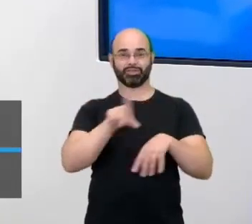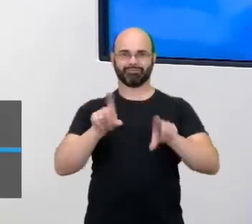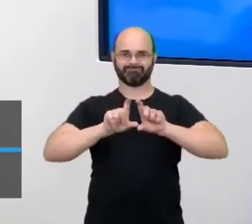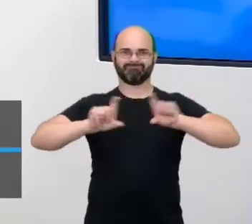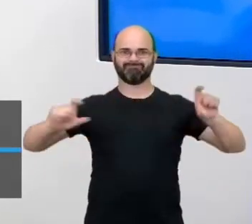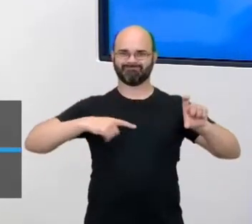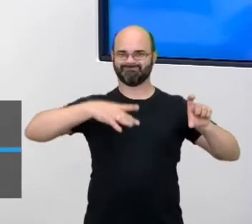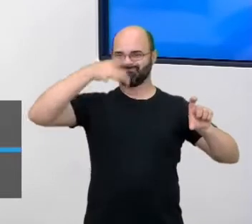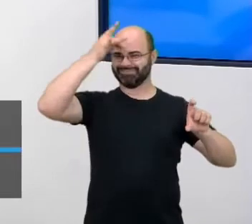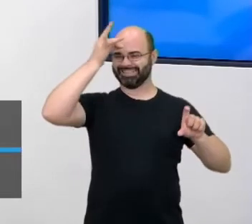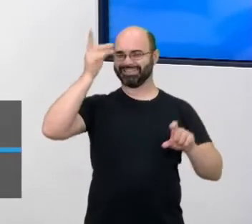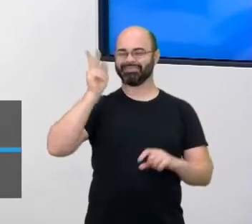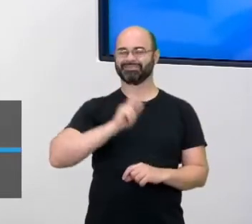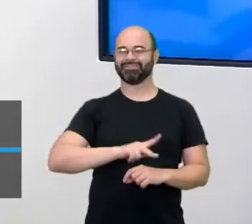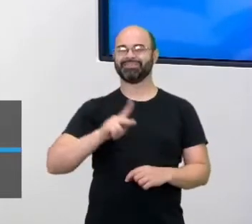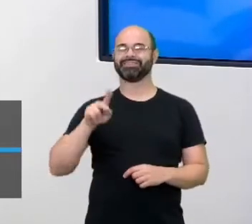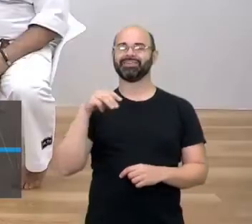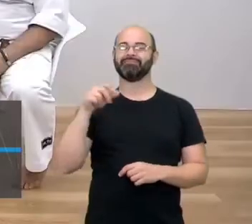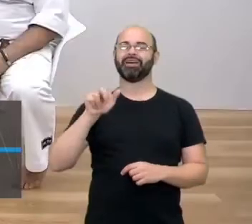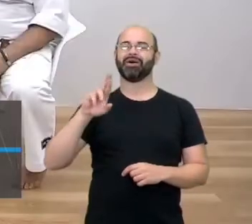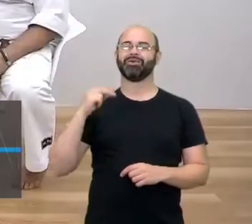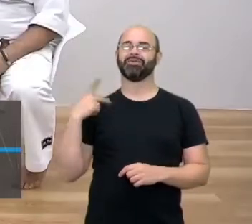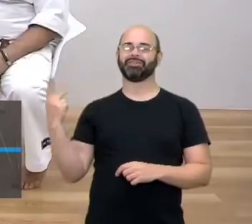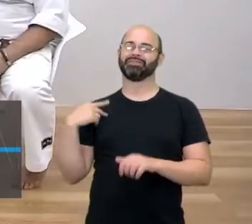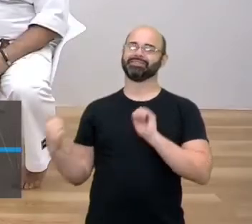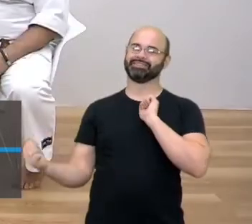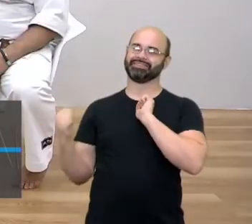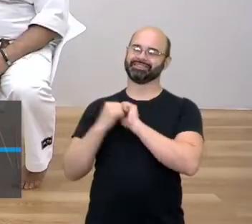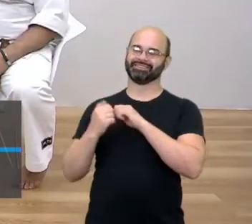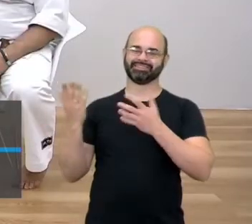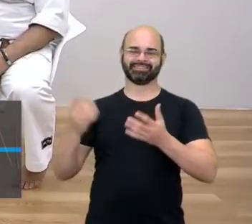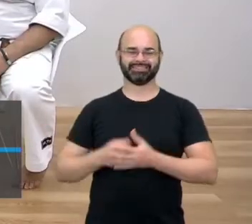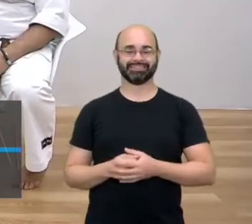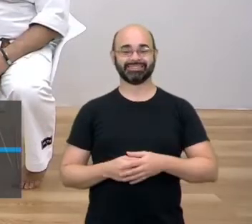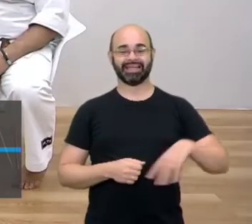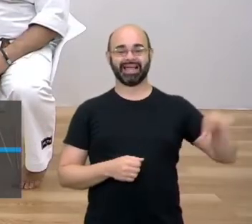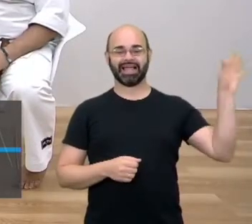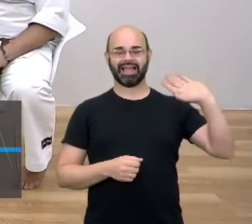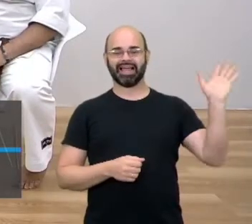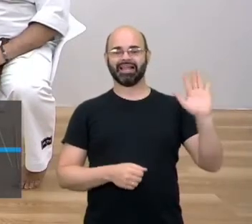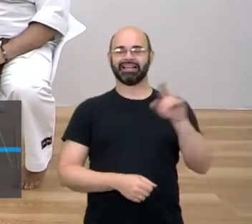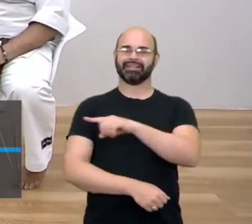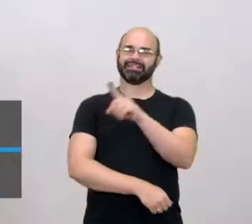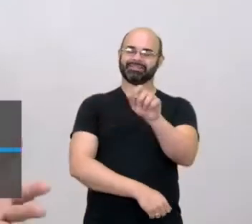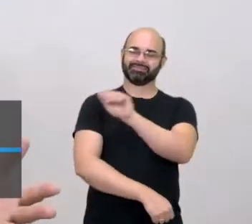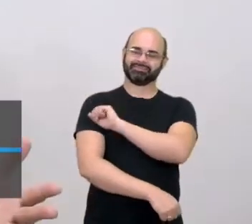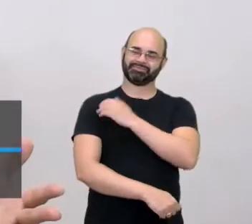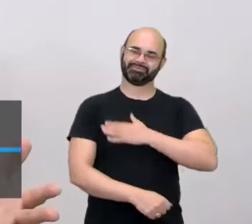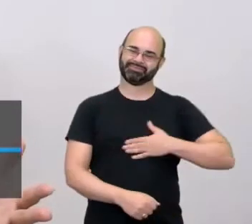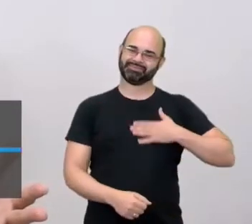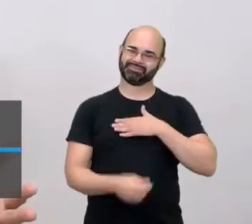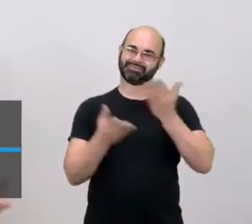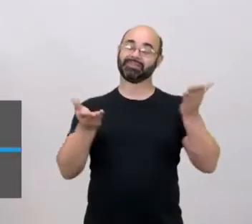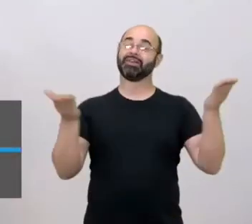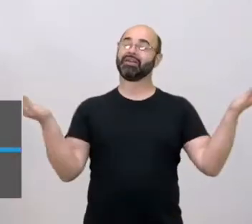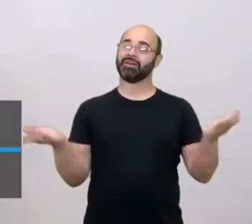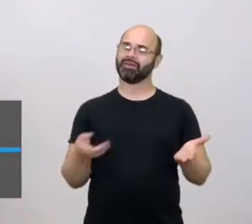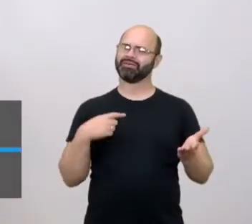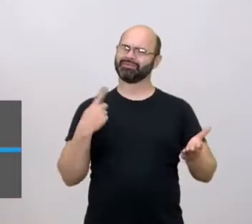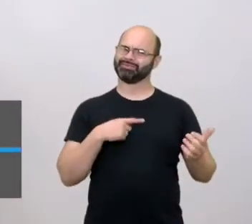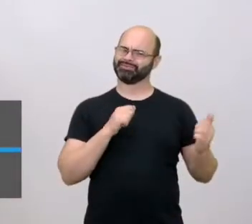com o meu querido professor Mauro. Olá, queridíssimos estudantes! E, olha, hoje nós estamos muito bem acompanhados.